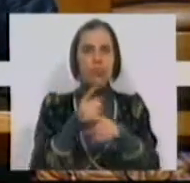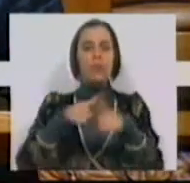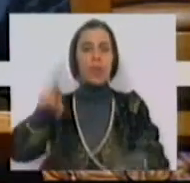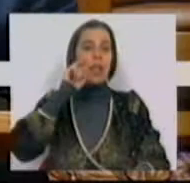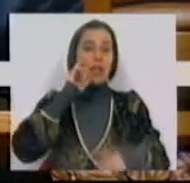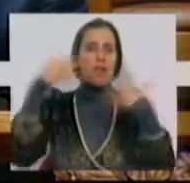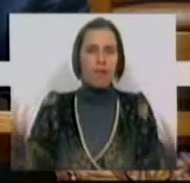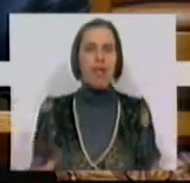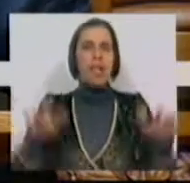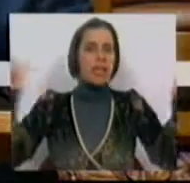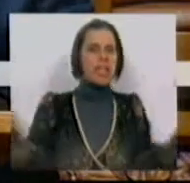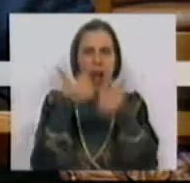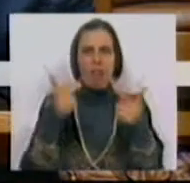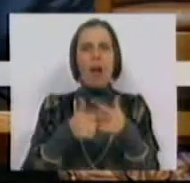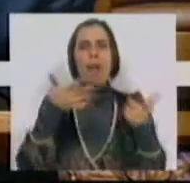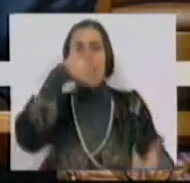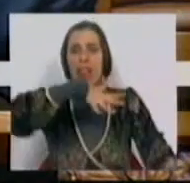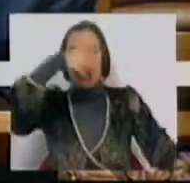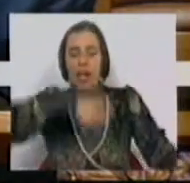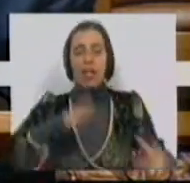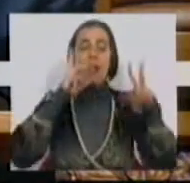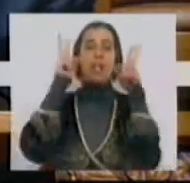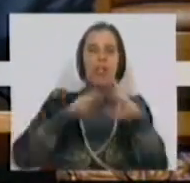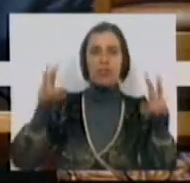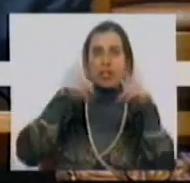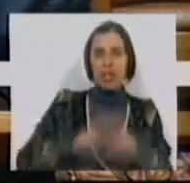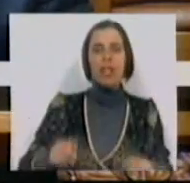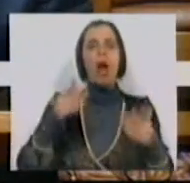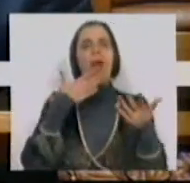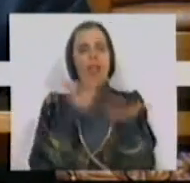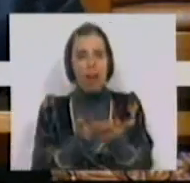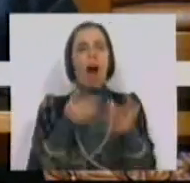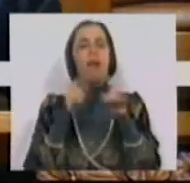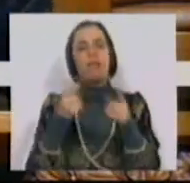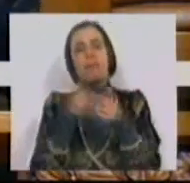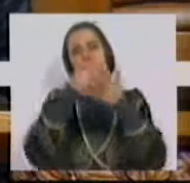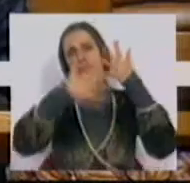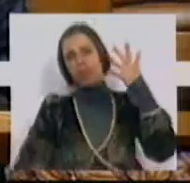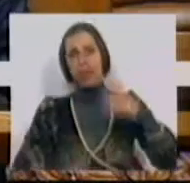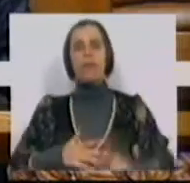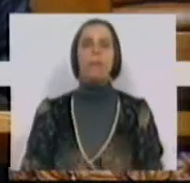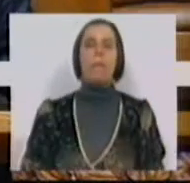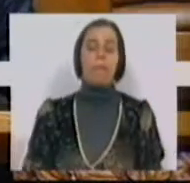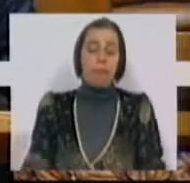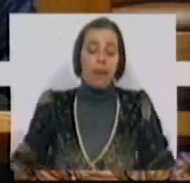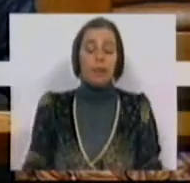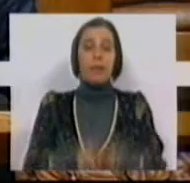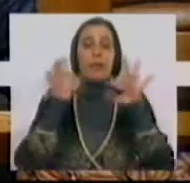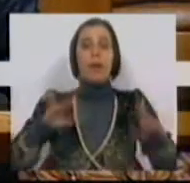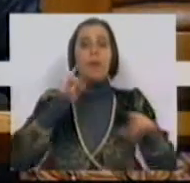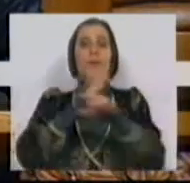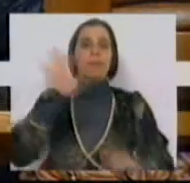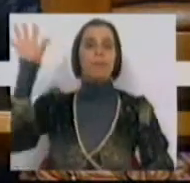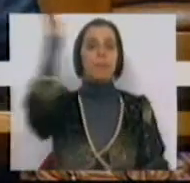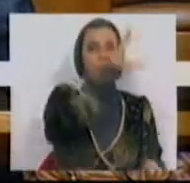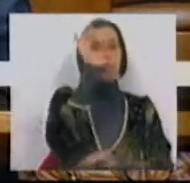de defesa, salvamento, lazer, investigação, prospeção, etc. Tal como em outros países